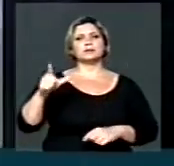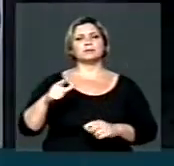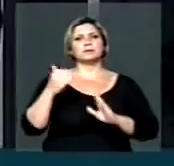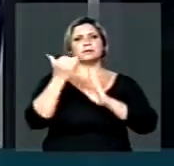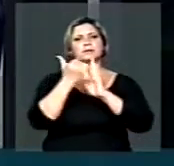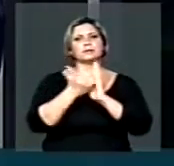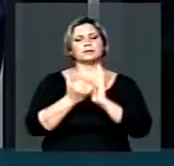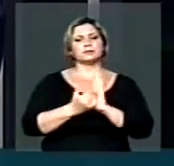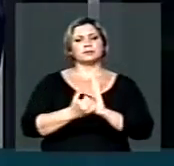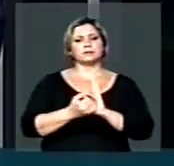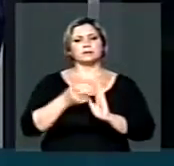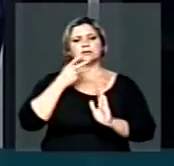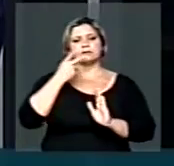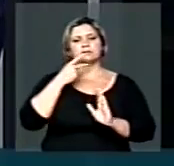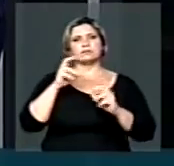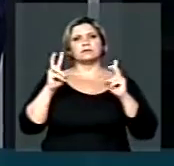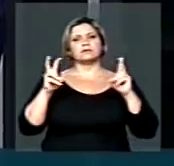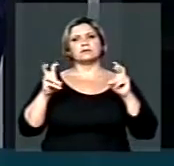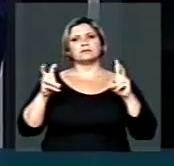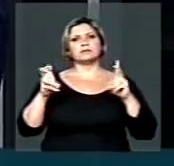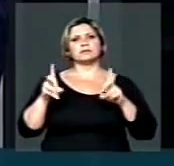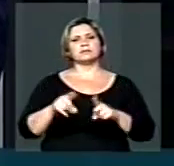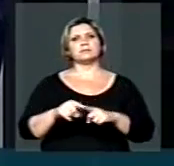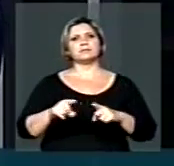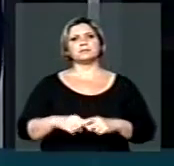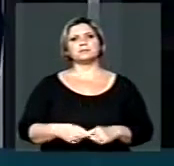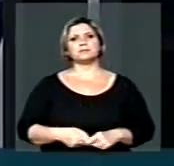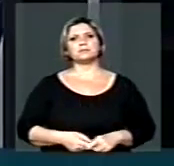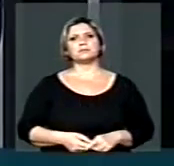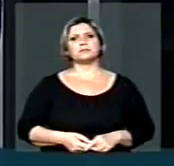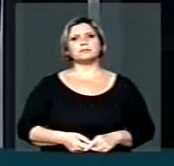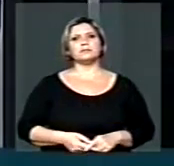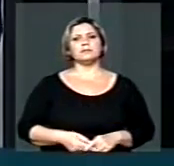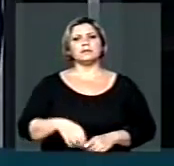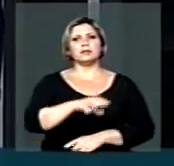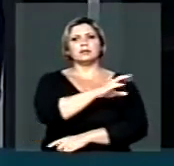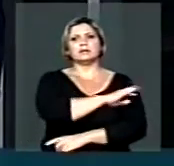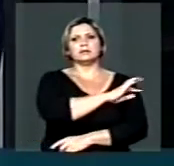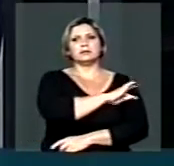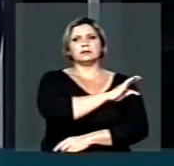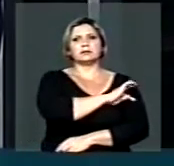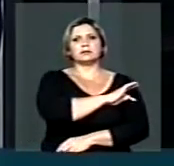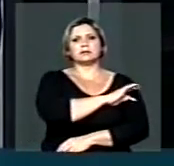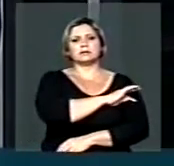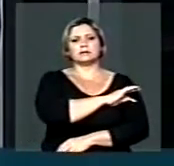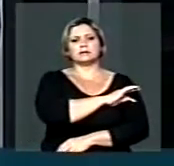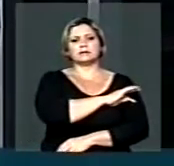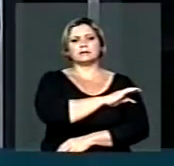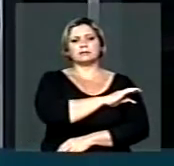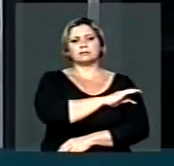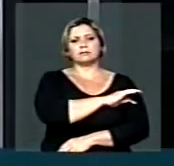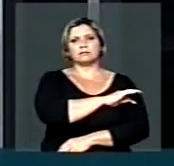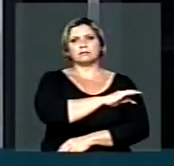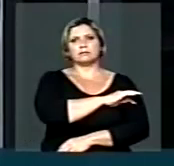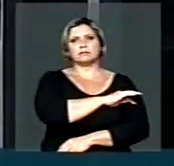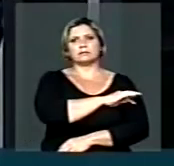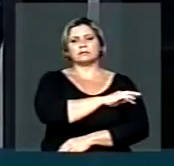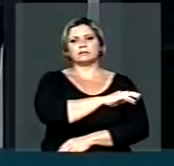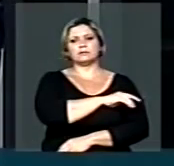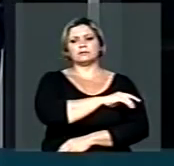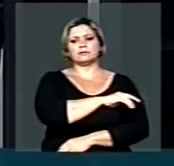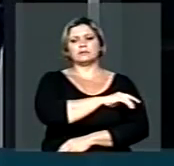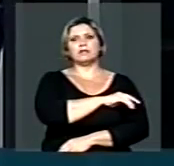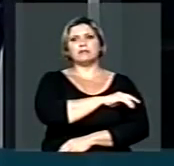critério, tratando aqui da questão técnica e o que,